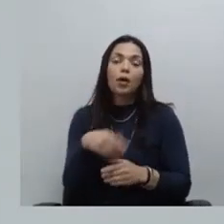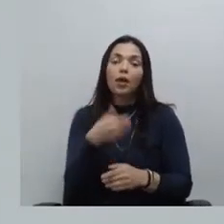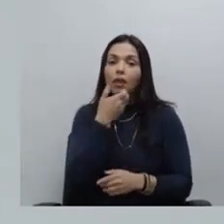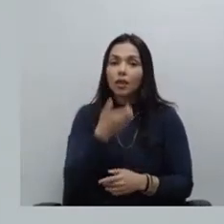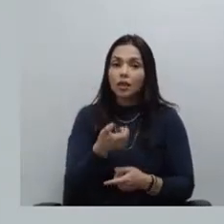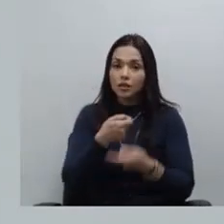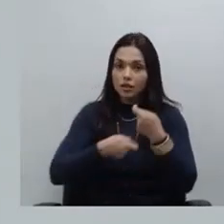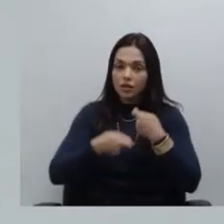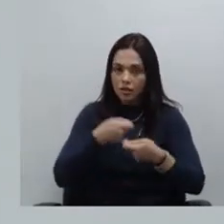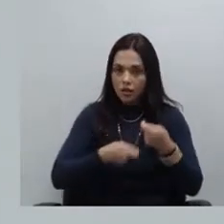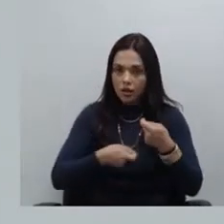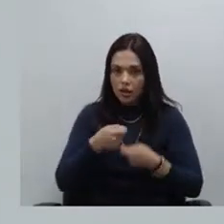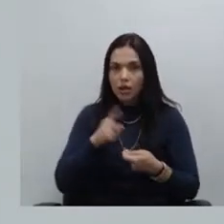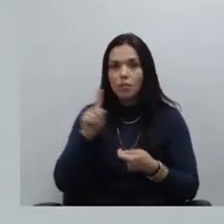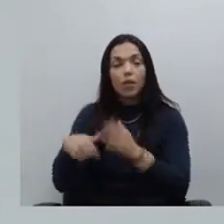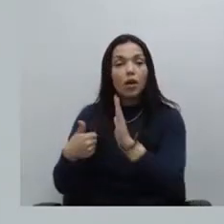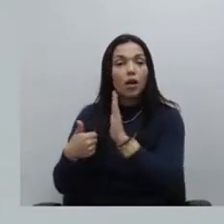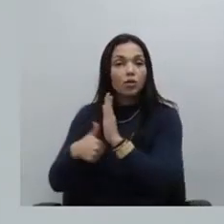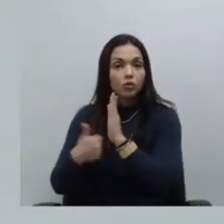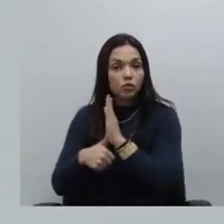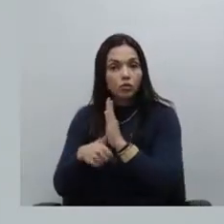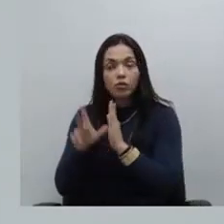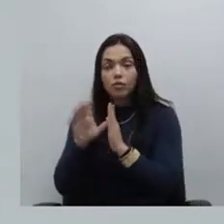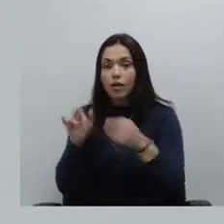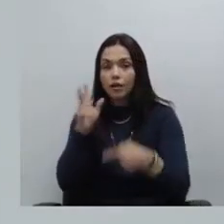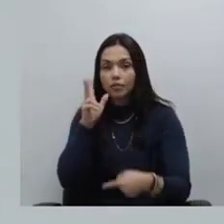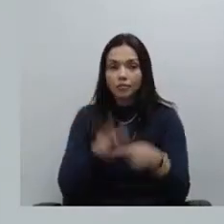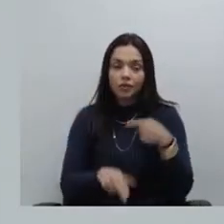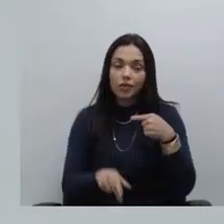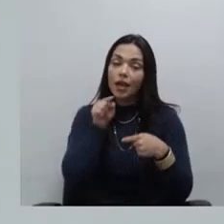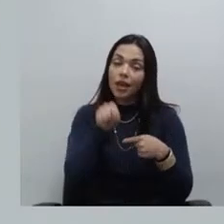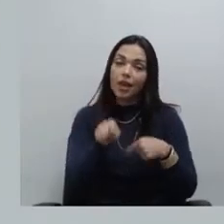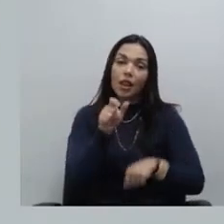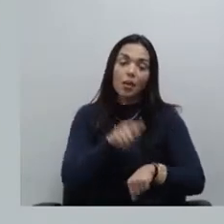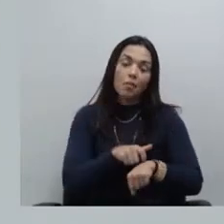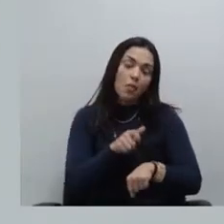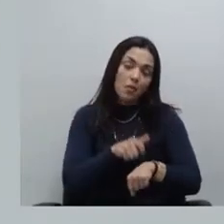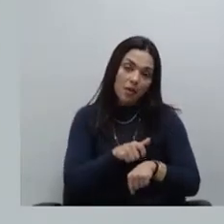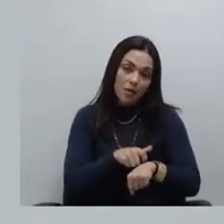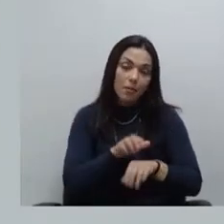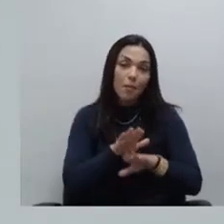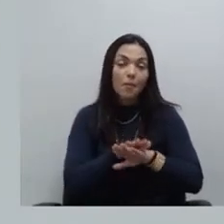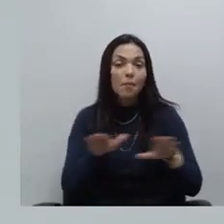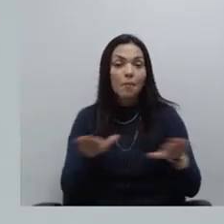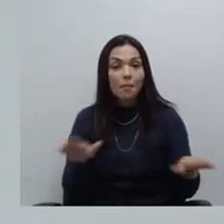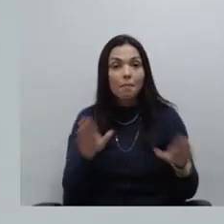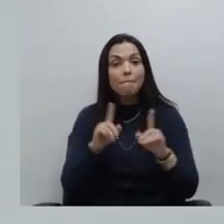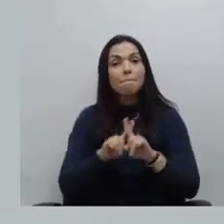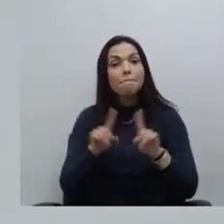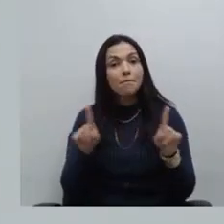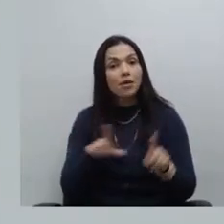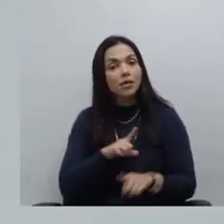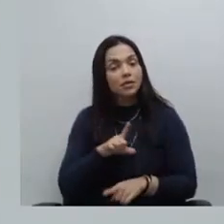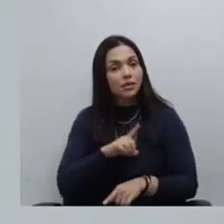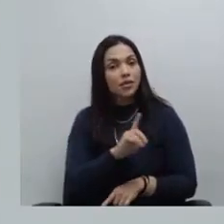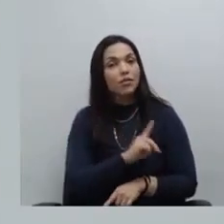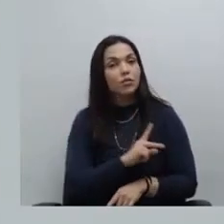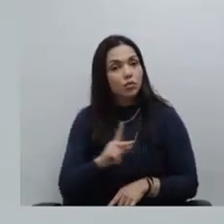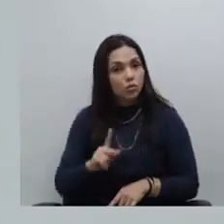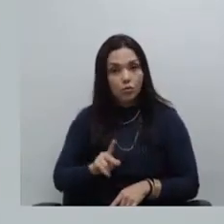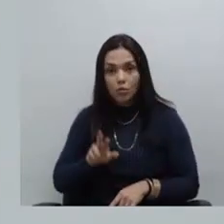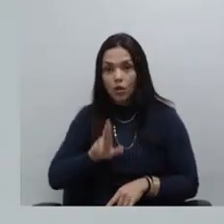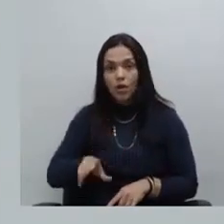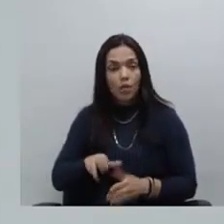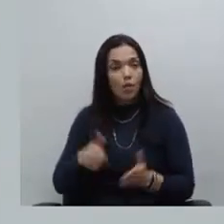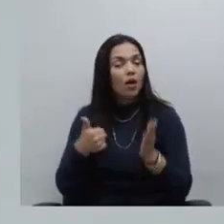e associados é muito claro que essa prescrição foi interrompida naquele momento pelo menos mas nós temos defensores que não são associados nós temos